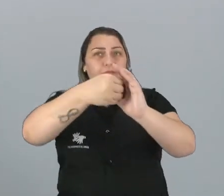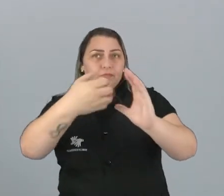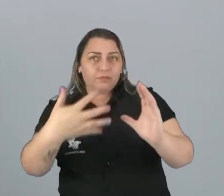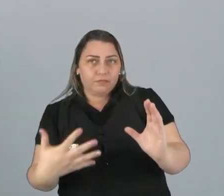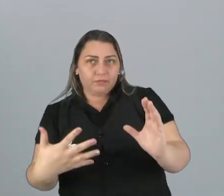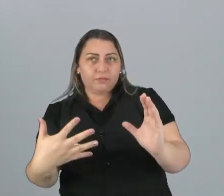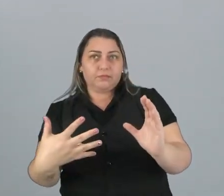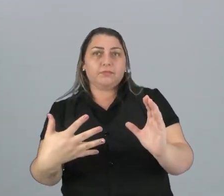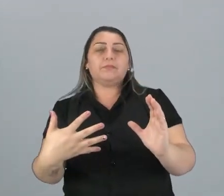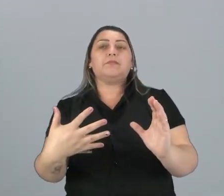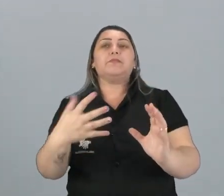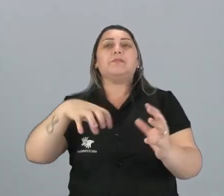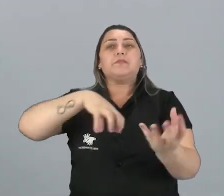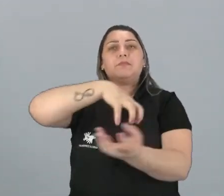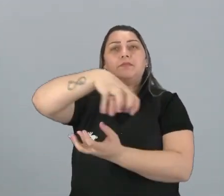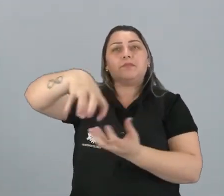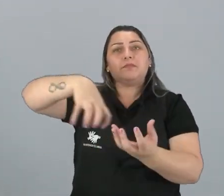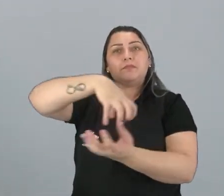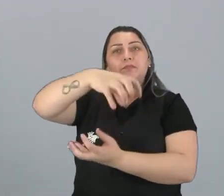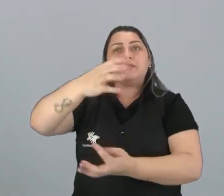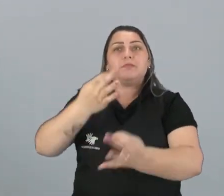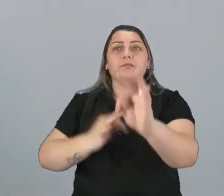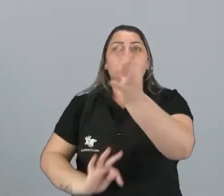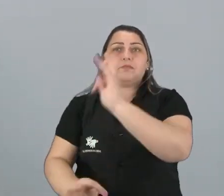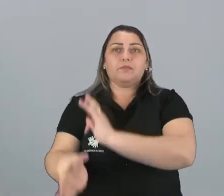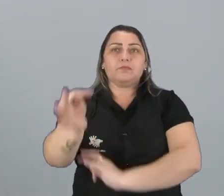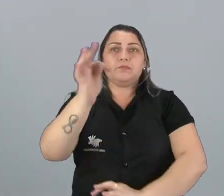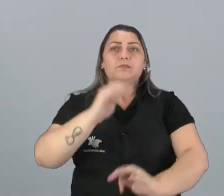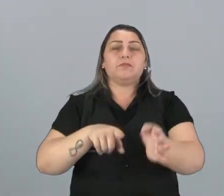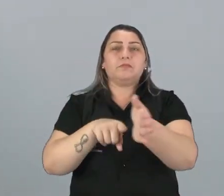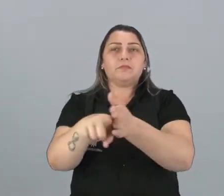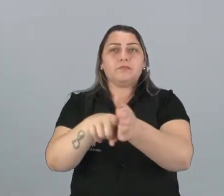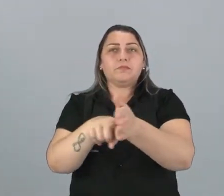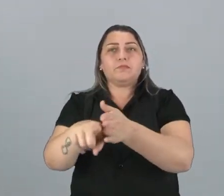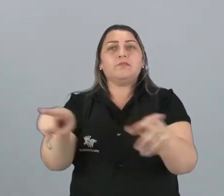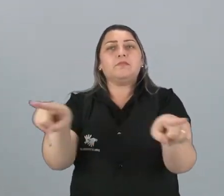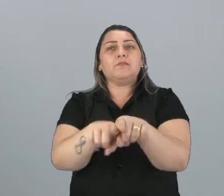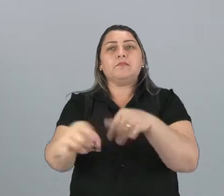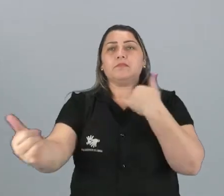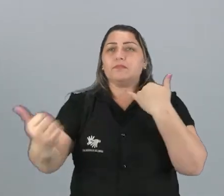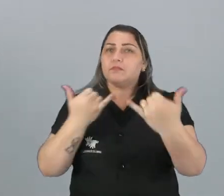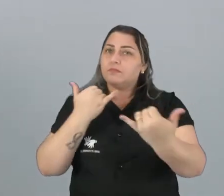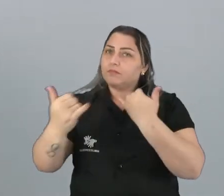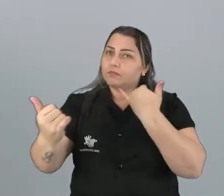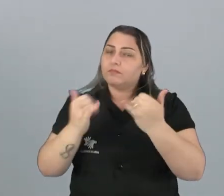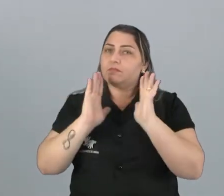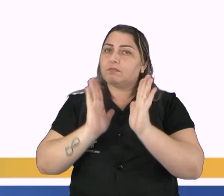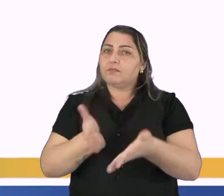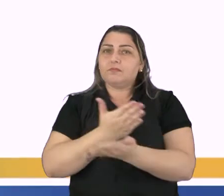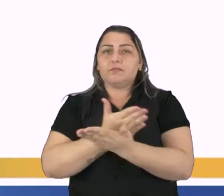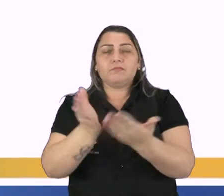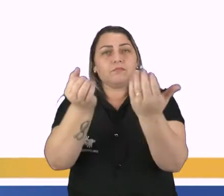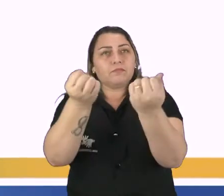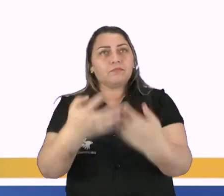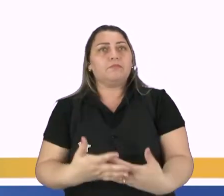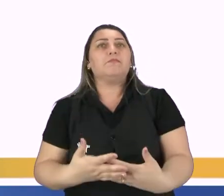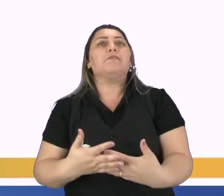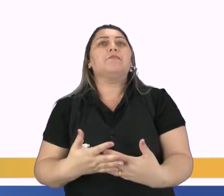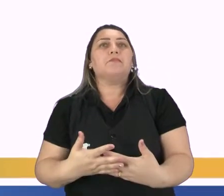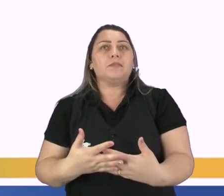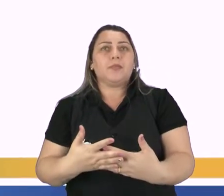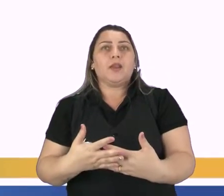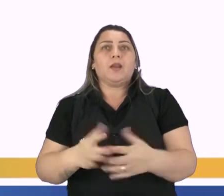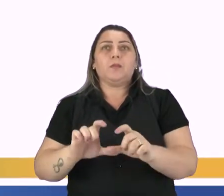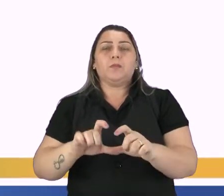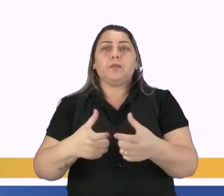da revolução tecnológica científica, e também conhecida como informacional, como disse no começo. E intensificou a